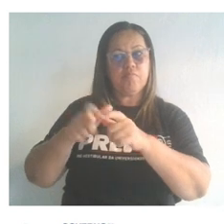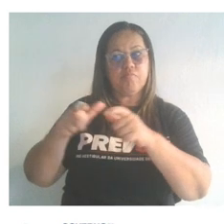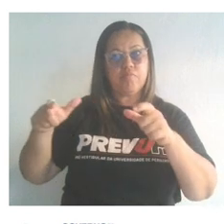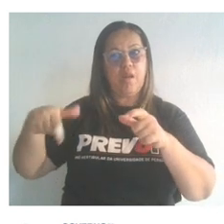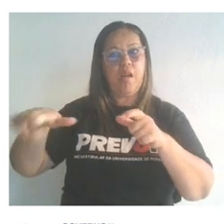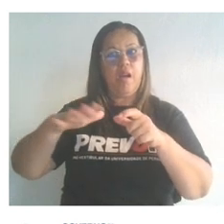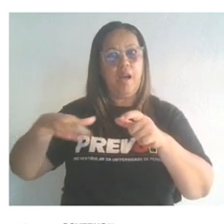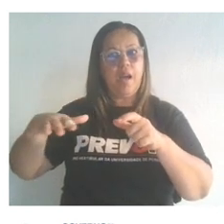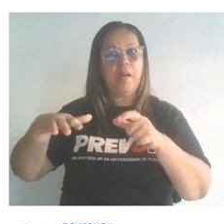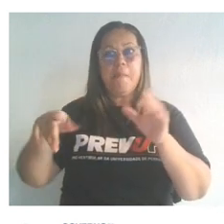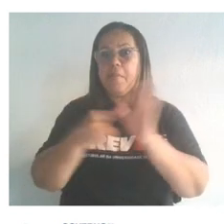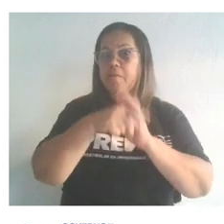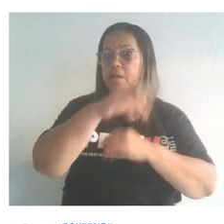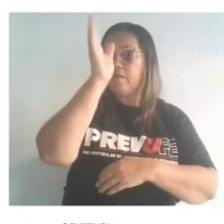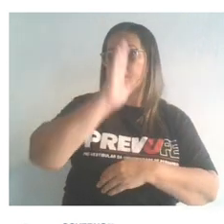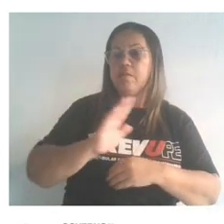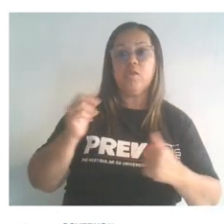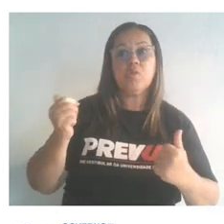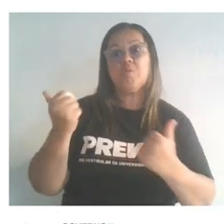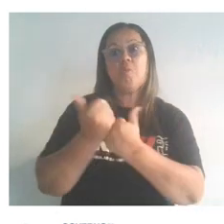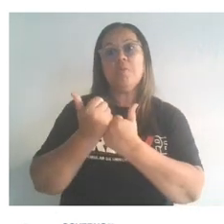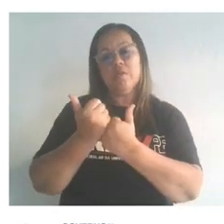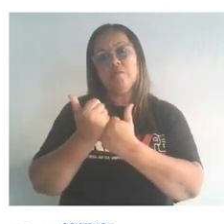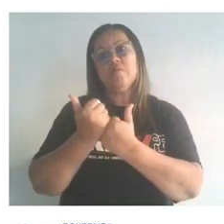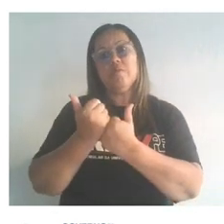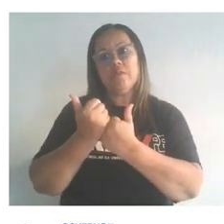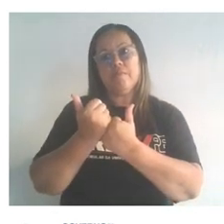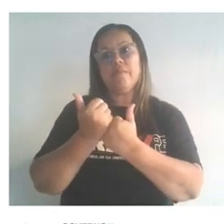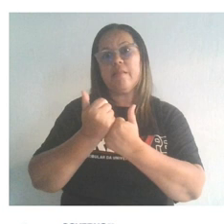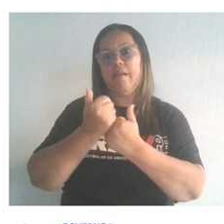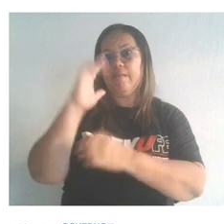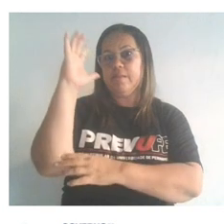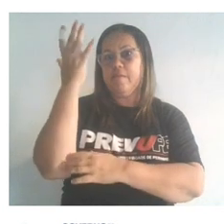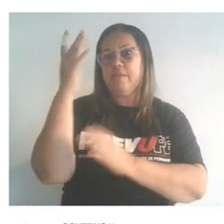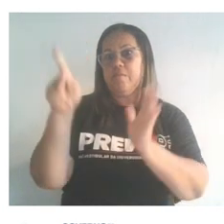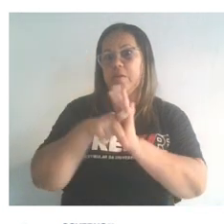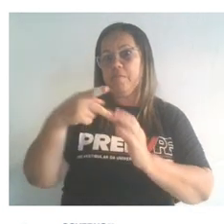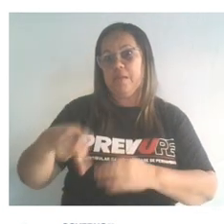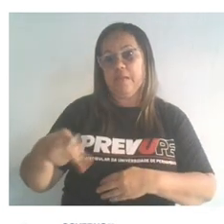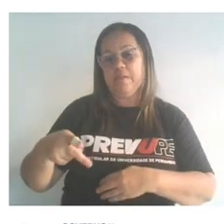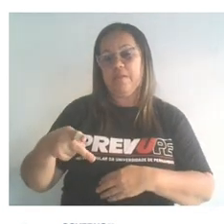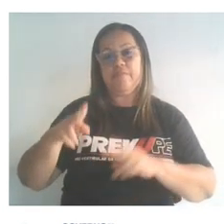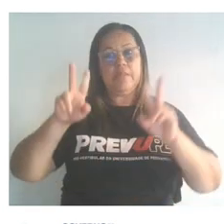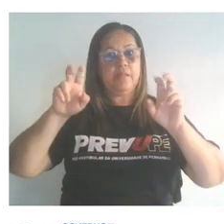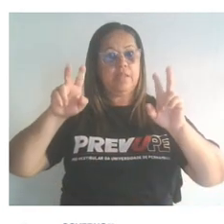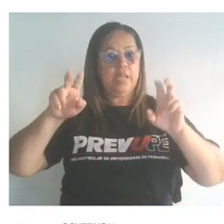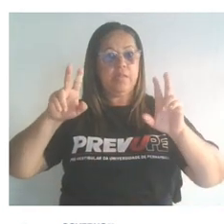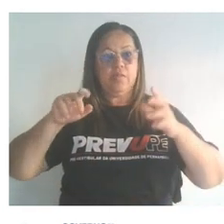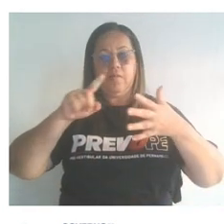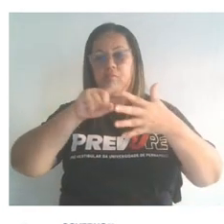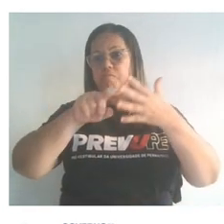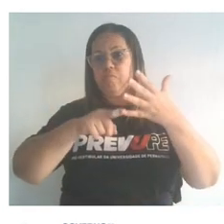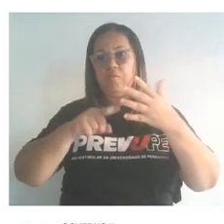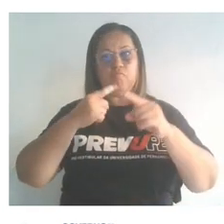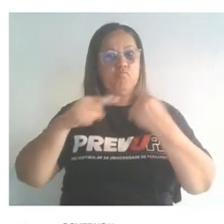vegetação nativa e substituem parcialmente a flora original. Todas essas outras alternativas não condescem com a